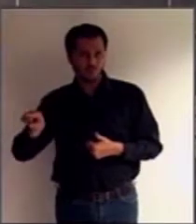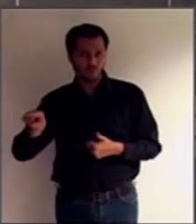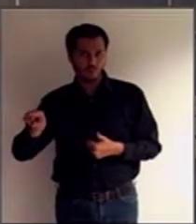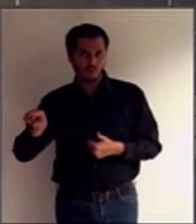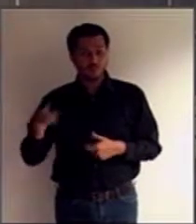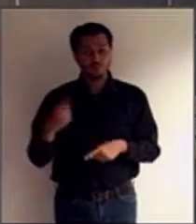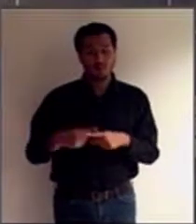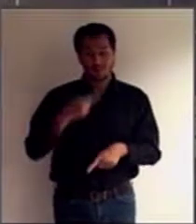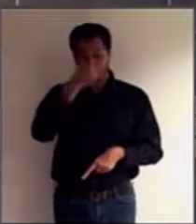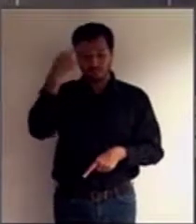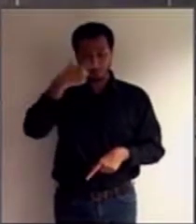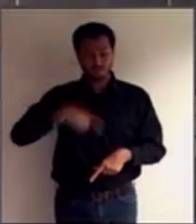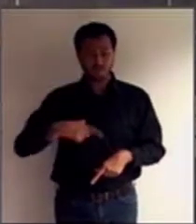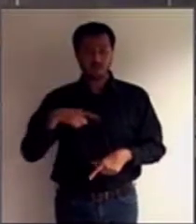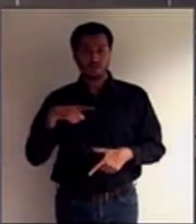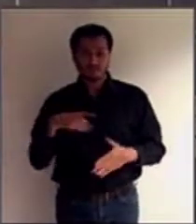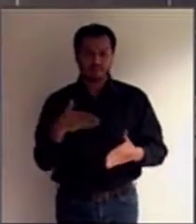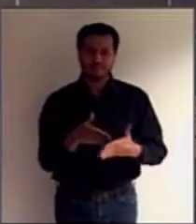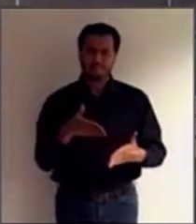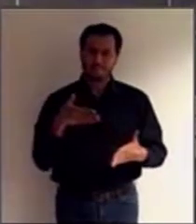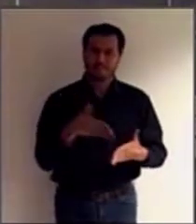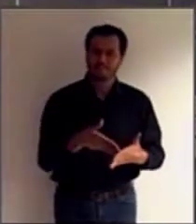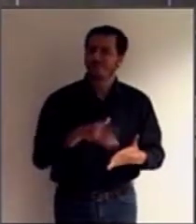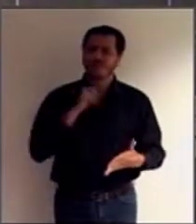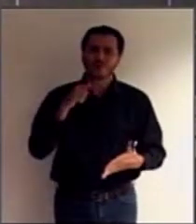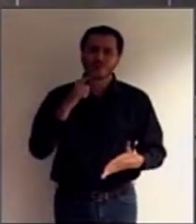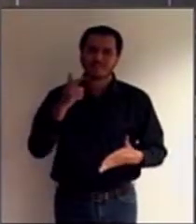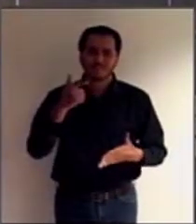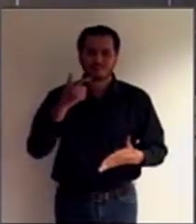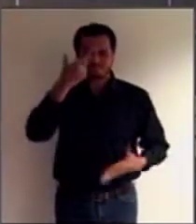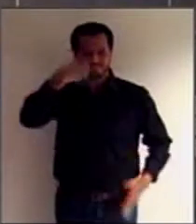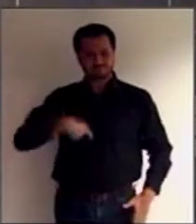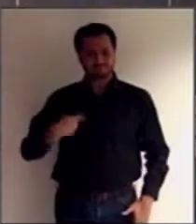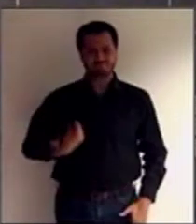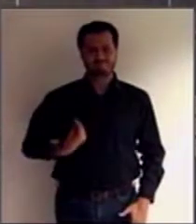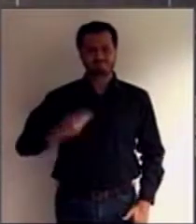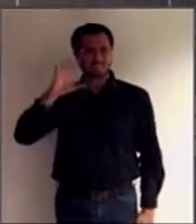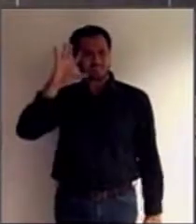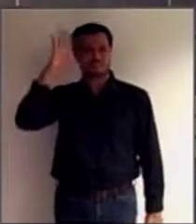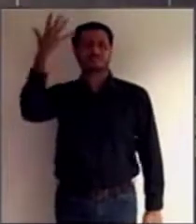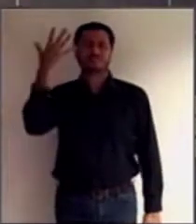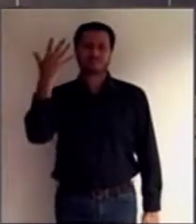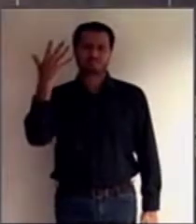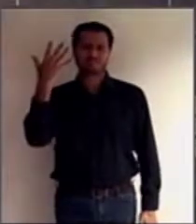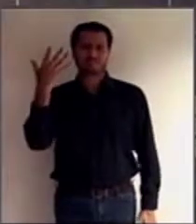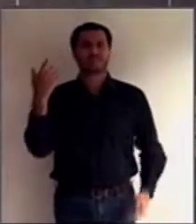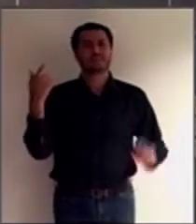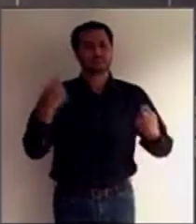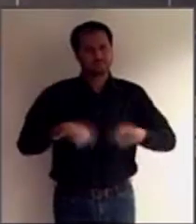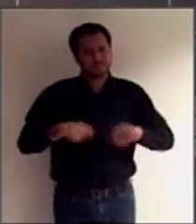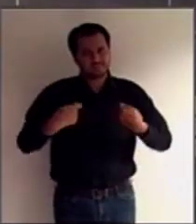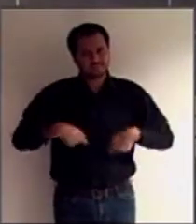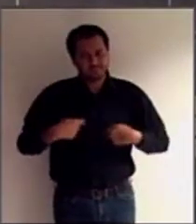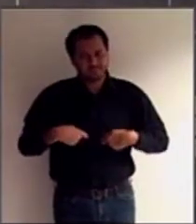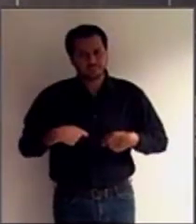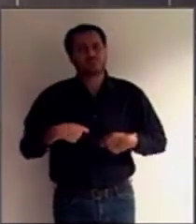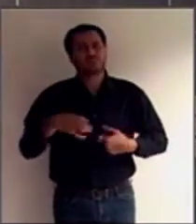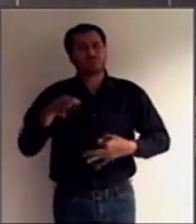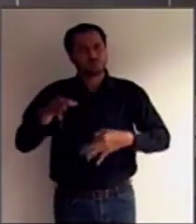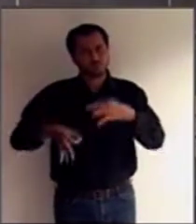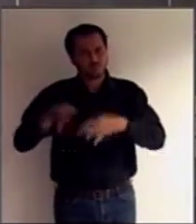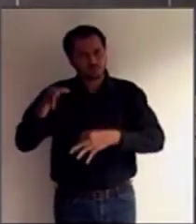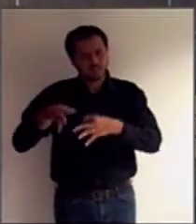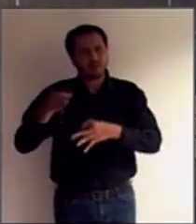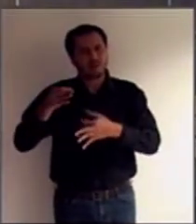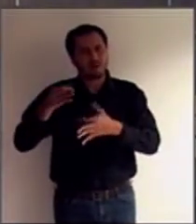limitação ou restrição para tomar as suas próprias decisões, sendo imprescindível a autorização de tal ferramenta, mas a gente